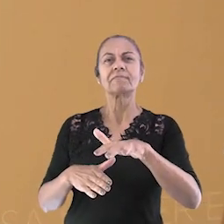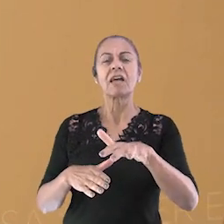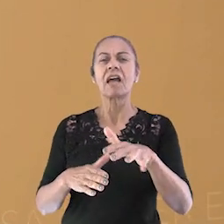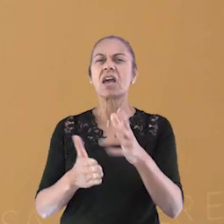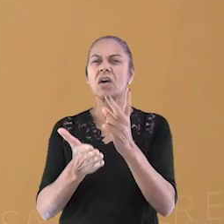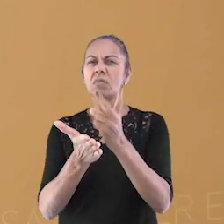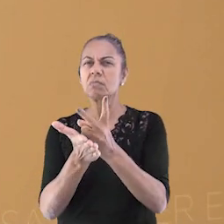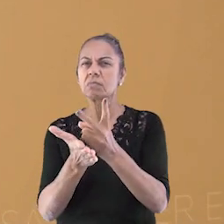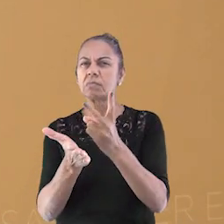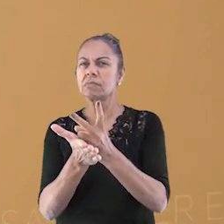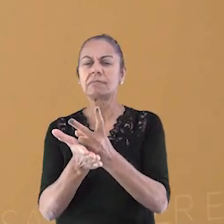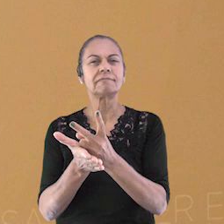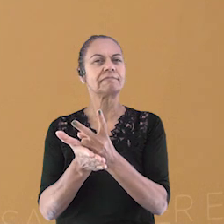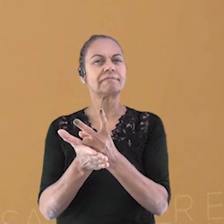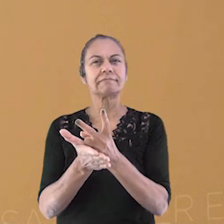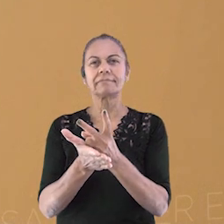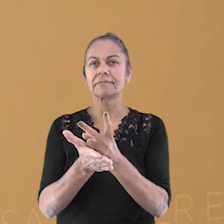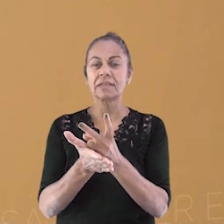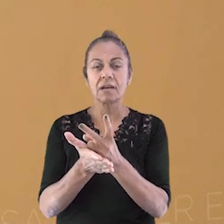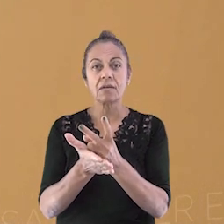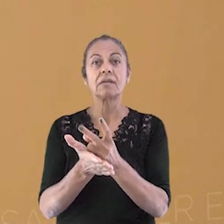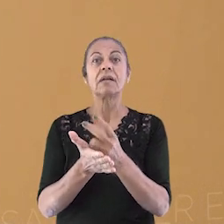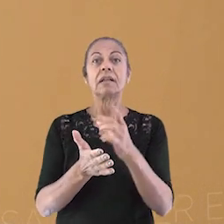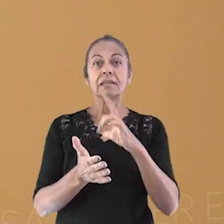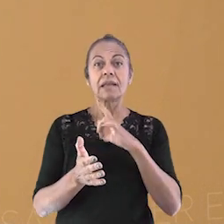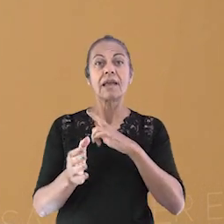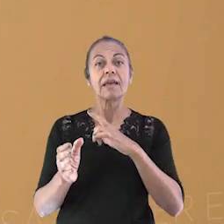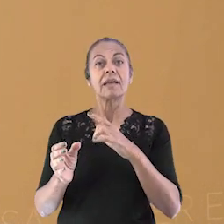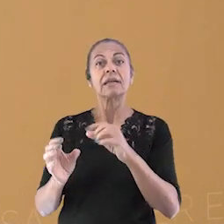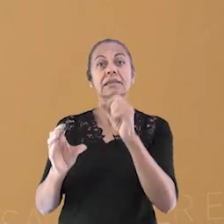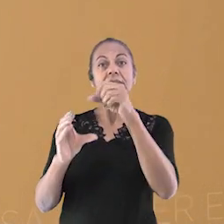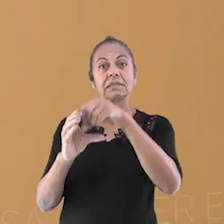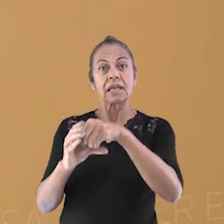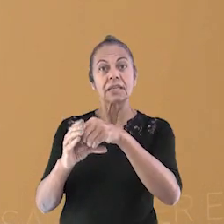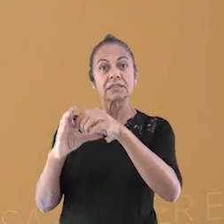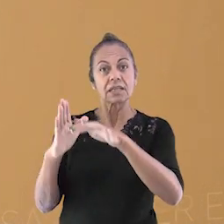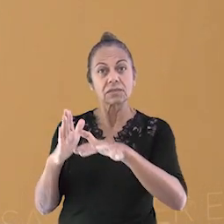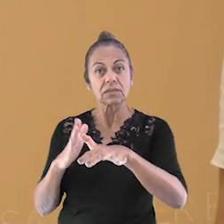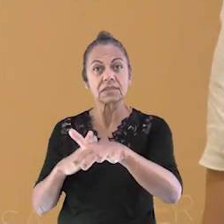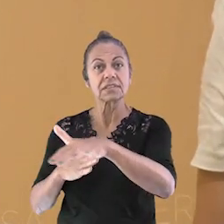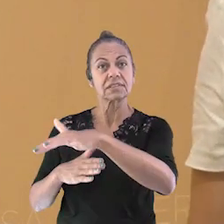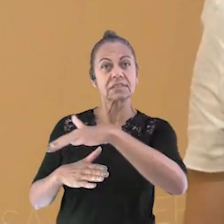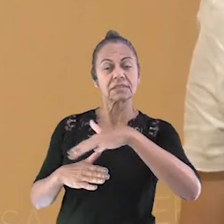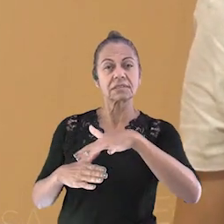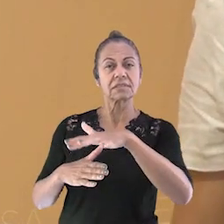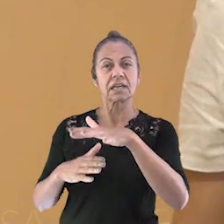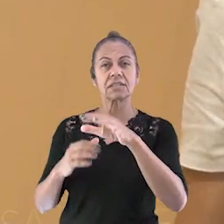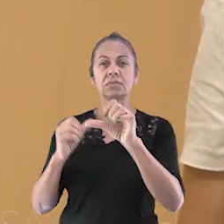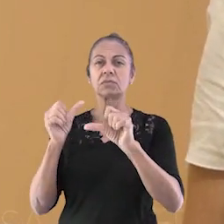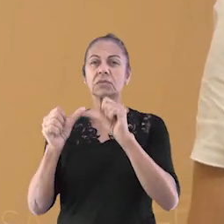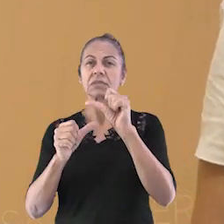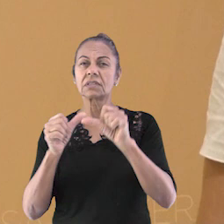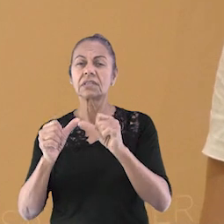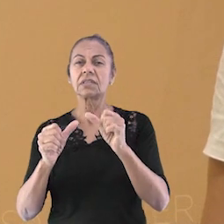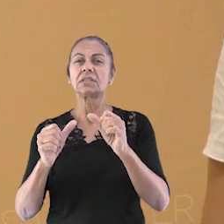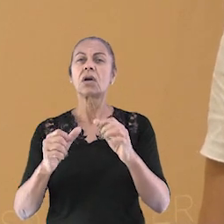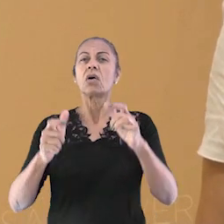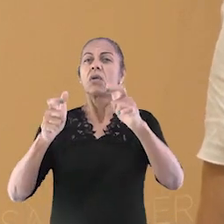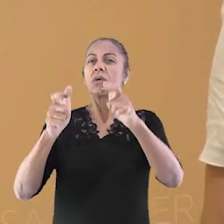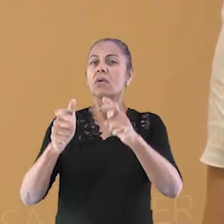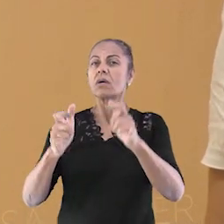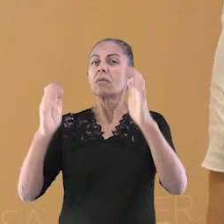é sempre a mesma, por causa das mudanças que ocorrem na sociedade, tais como mudanças do local de moradia,